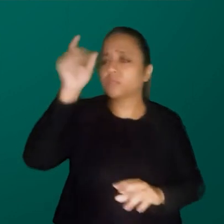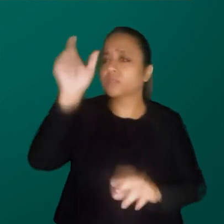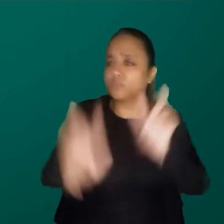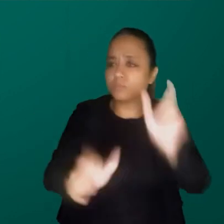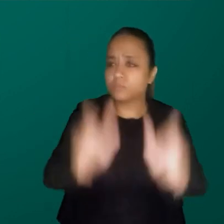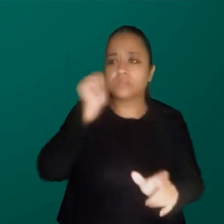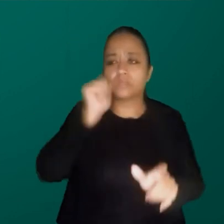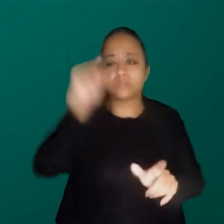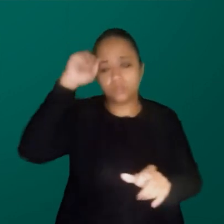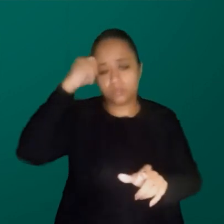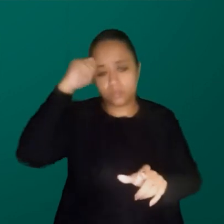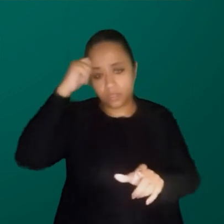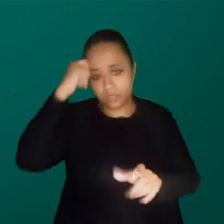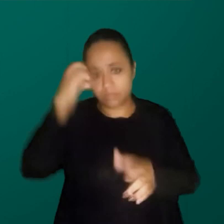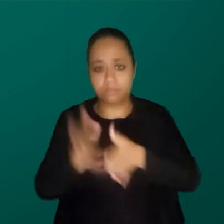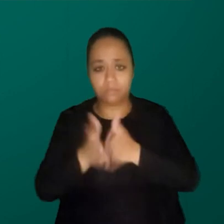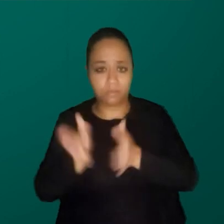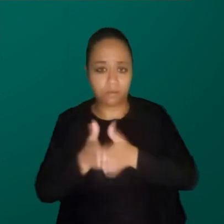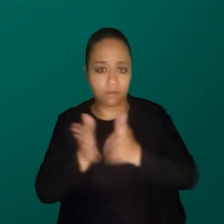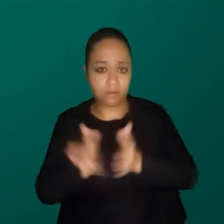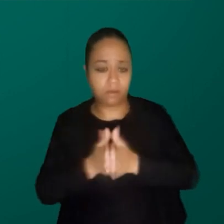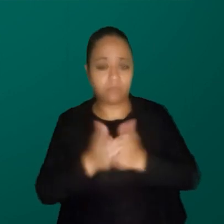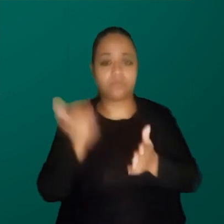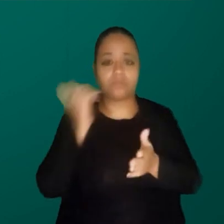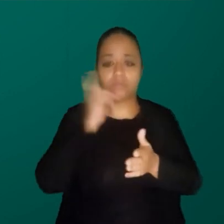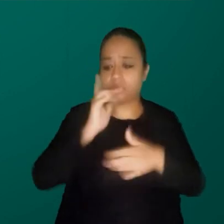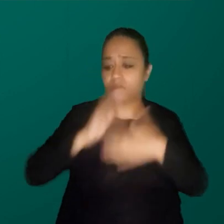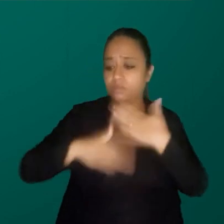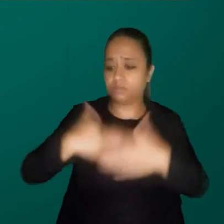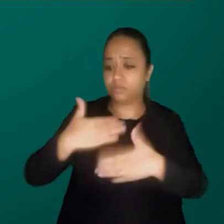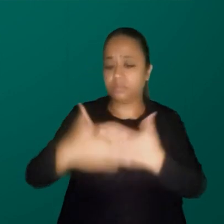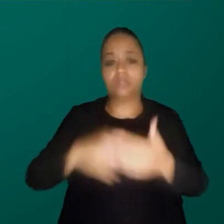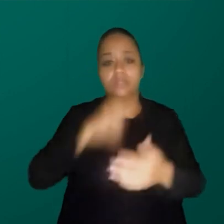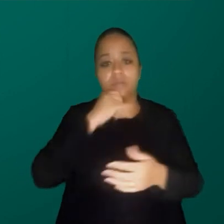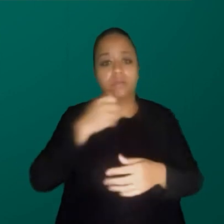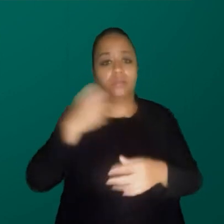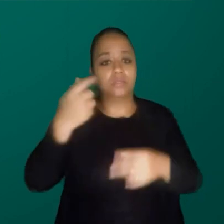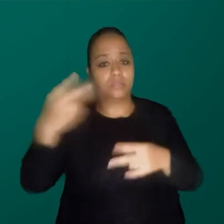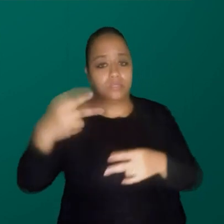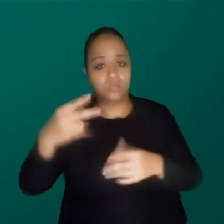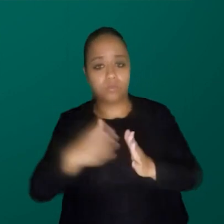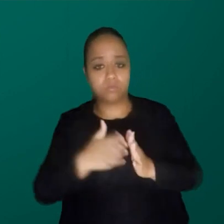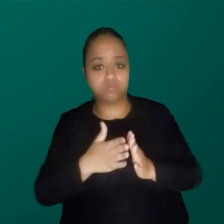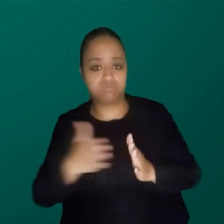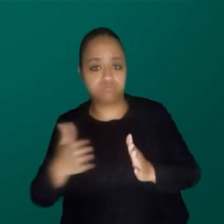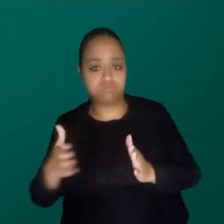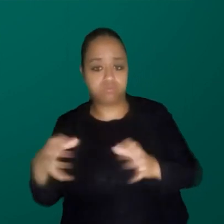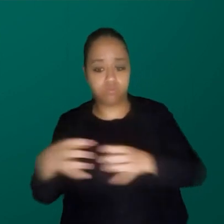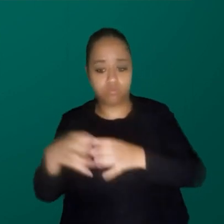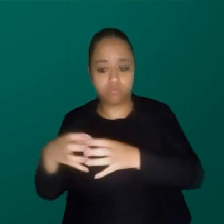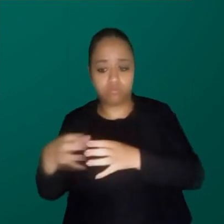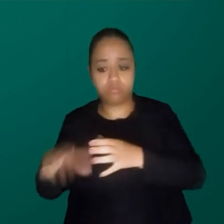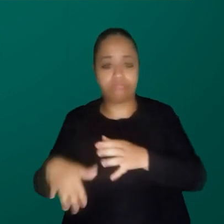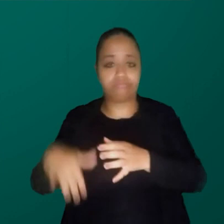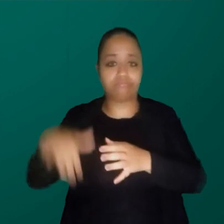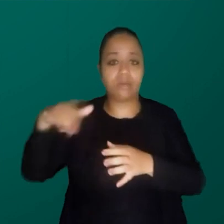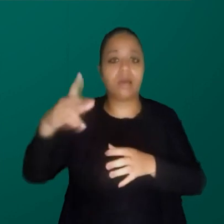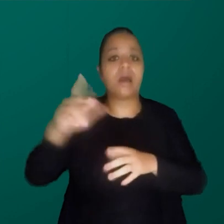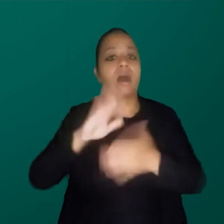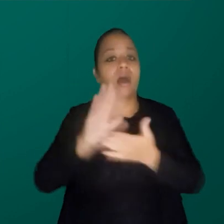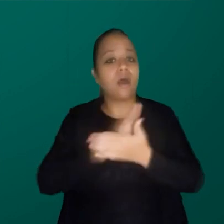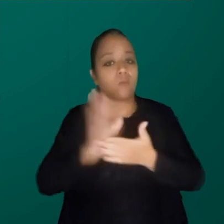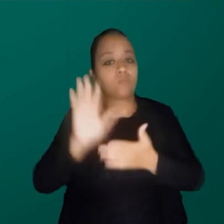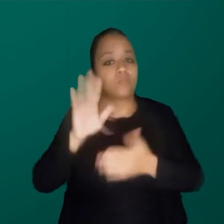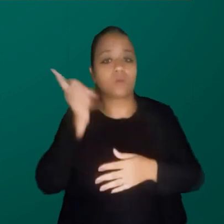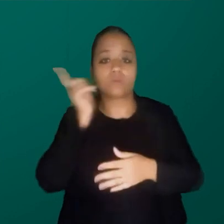meninas vão avançando, então, por exemplo, nessa segunda geração, na verdade, mas na primeira também, algumas já